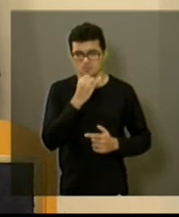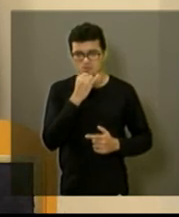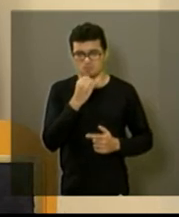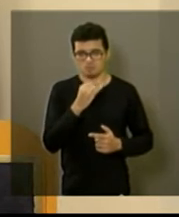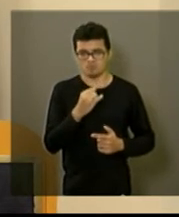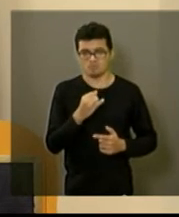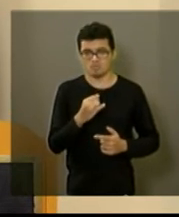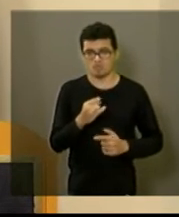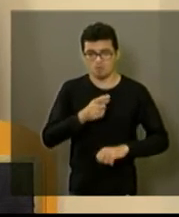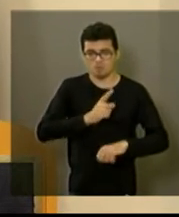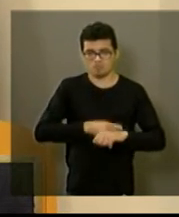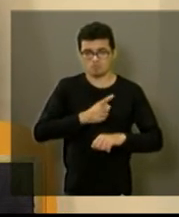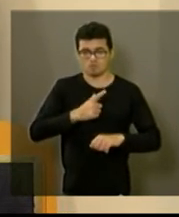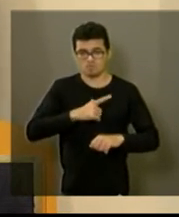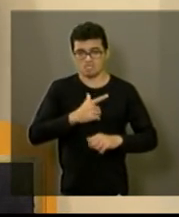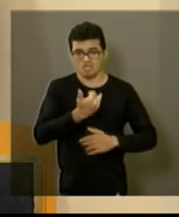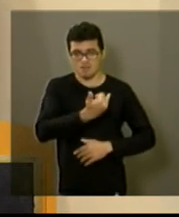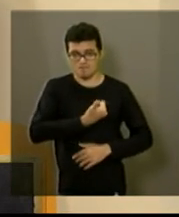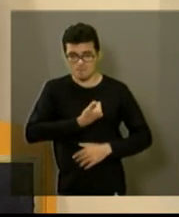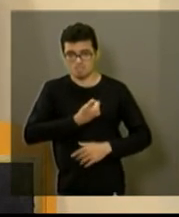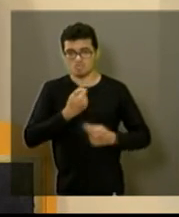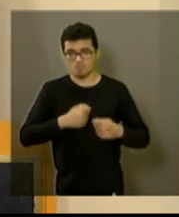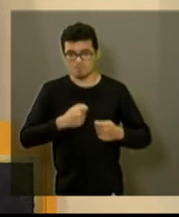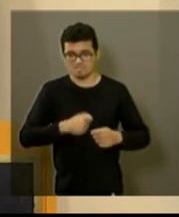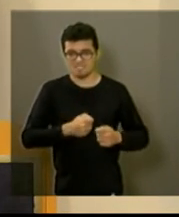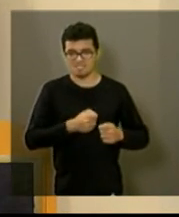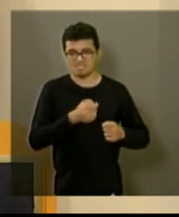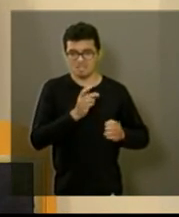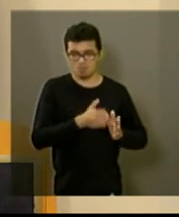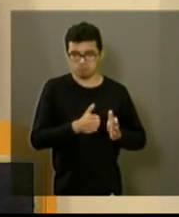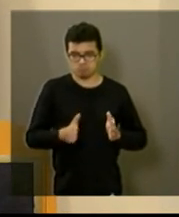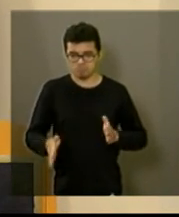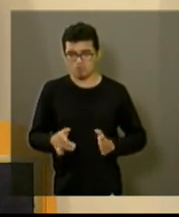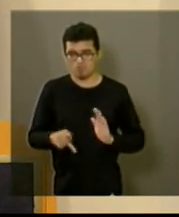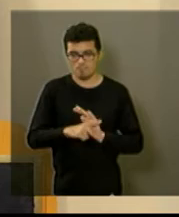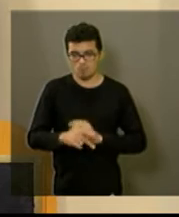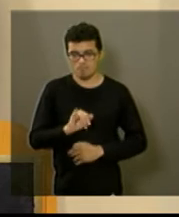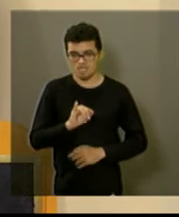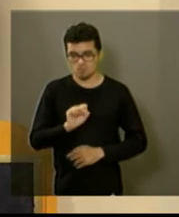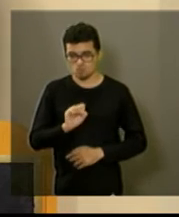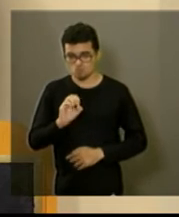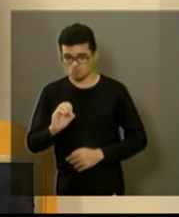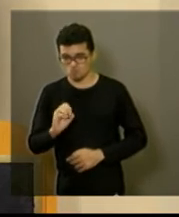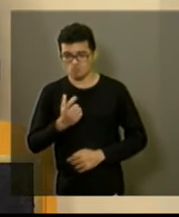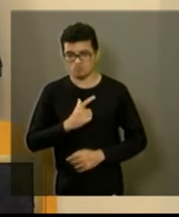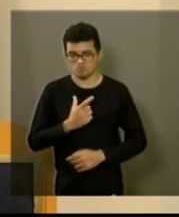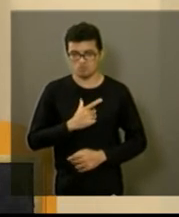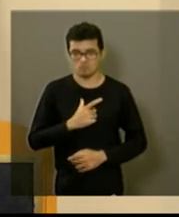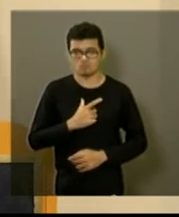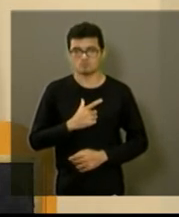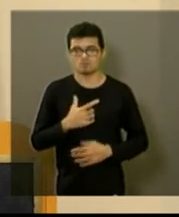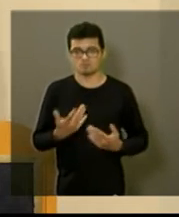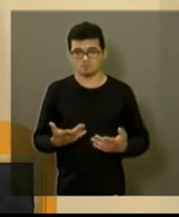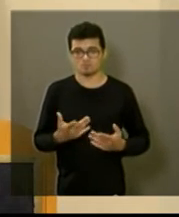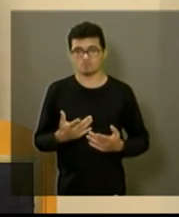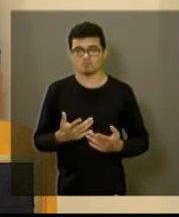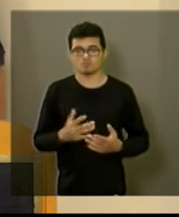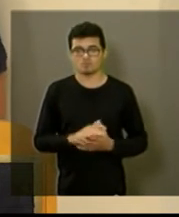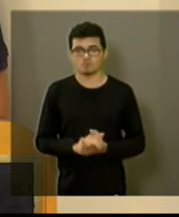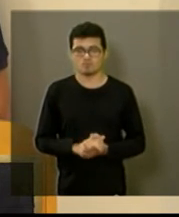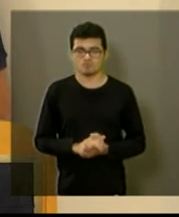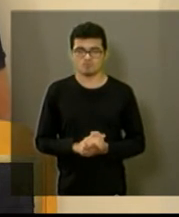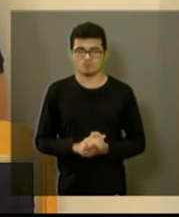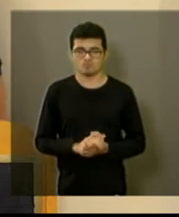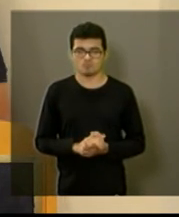a partir do momento que é notificado tem que cumprir os prazos da ISO das instruções da ISO o problema é chegar até vocês o problema